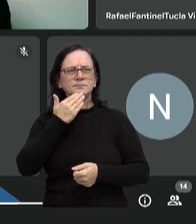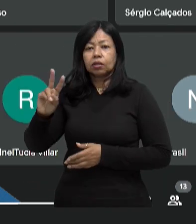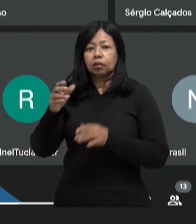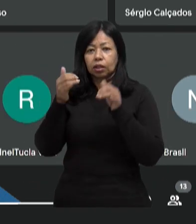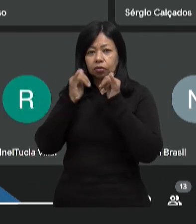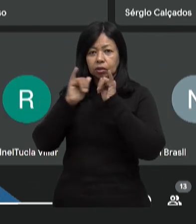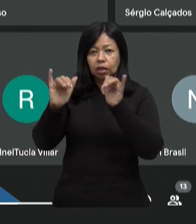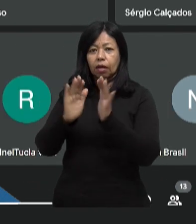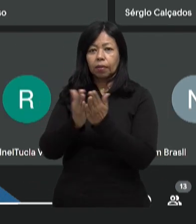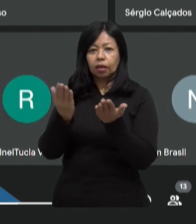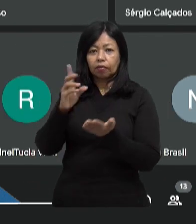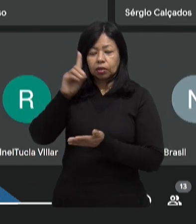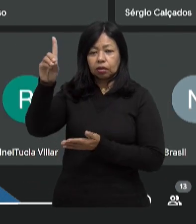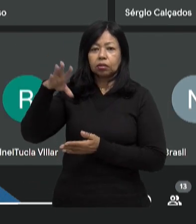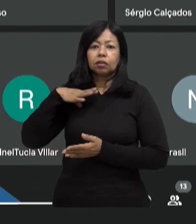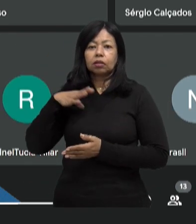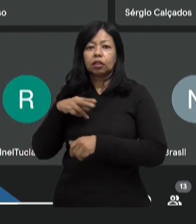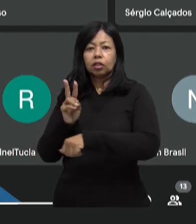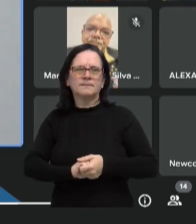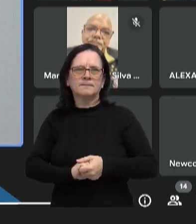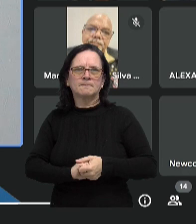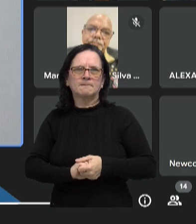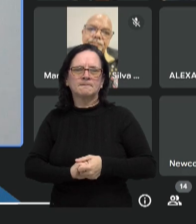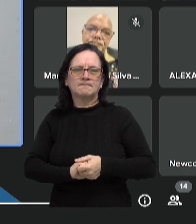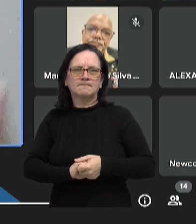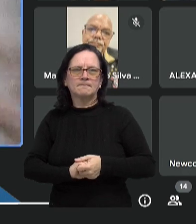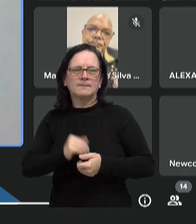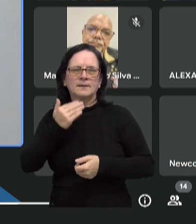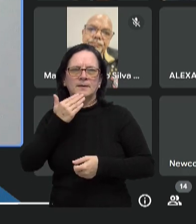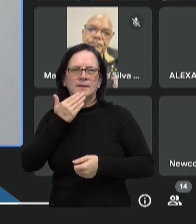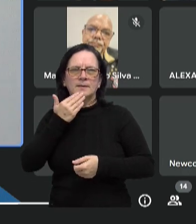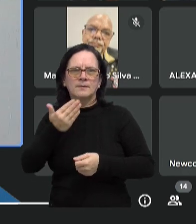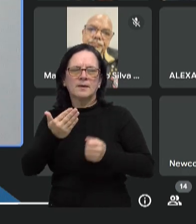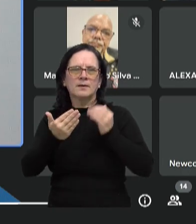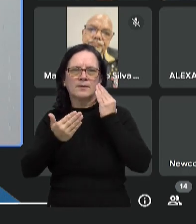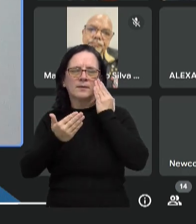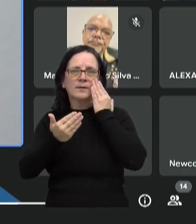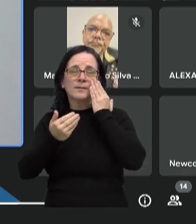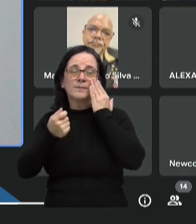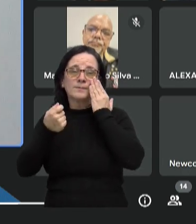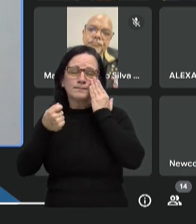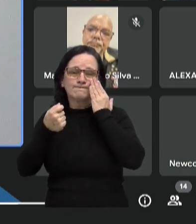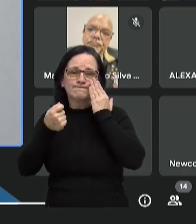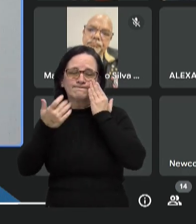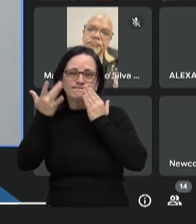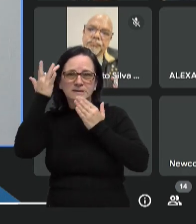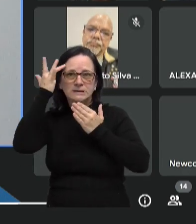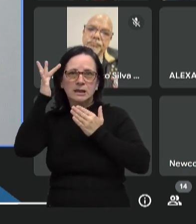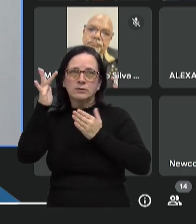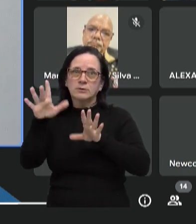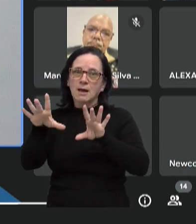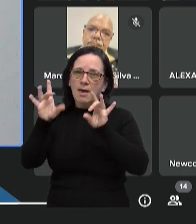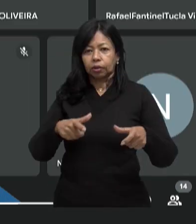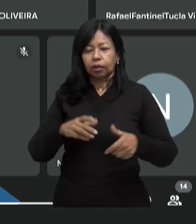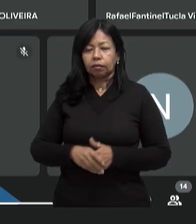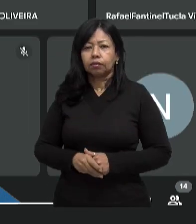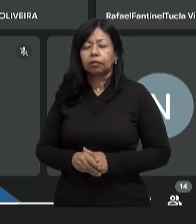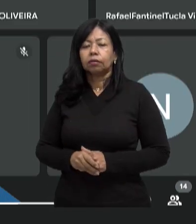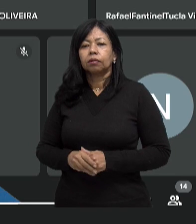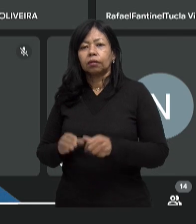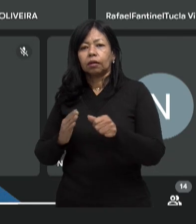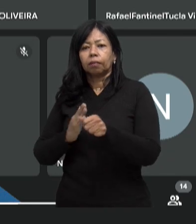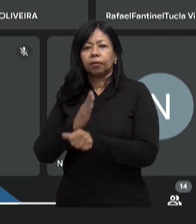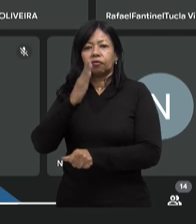O outro projeto de lei é de autoria do vereador Alessandro Oliveira, que dispõe sobre o reconhecimento da fibromialgia incapacitante como